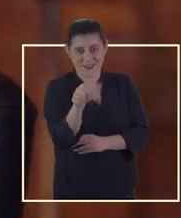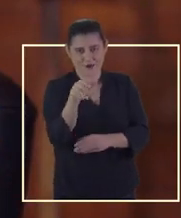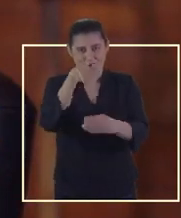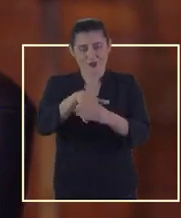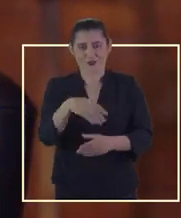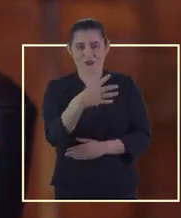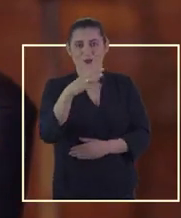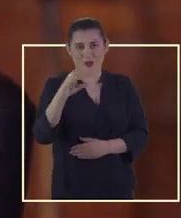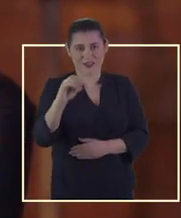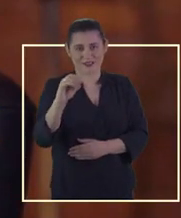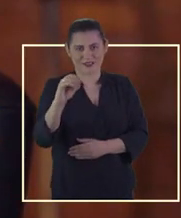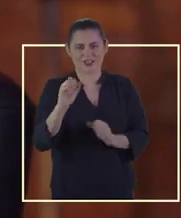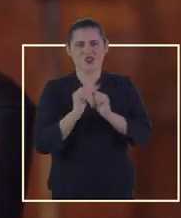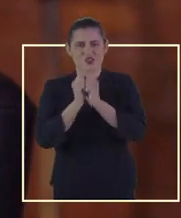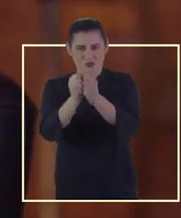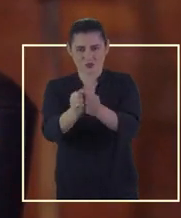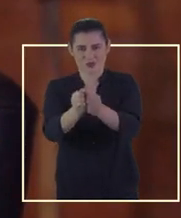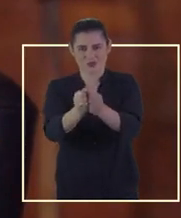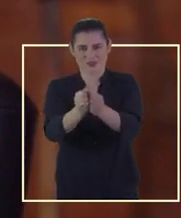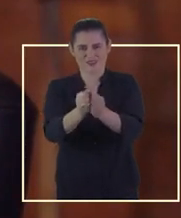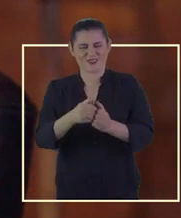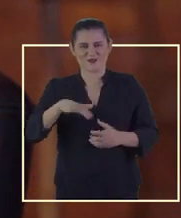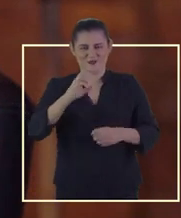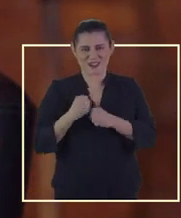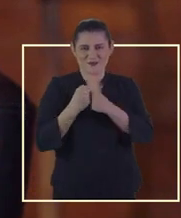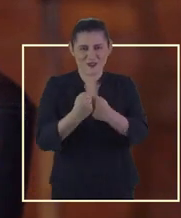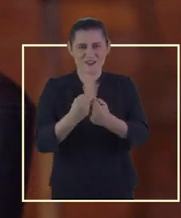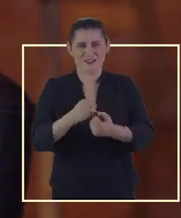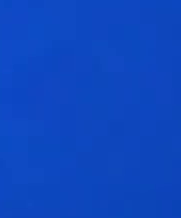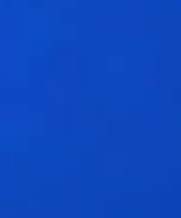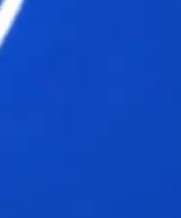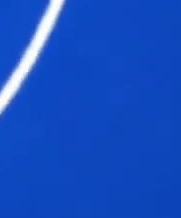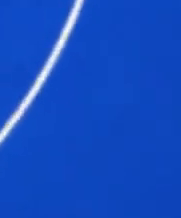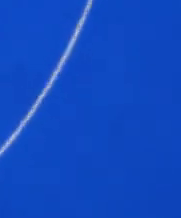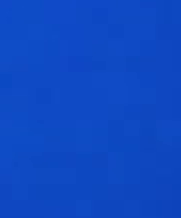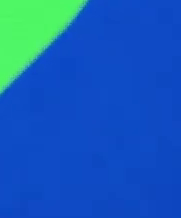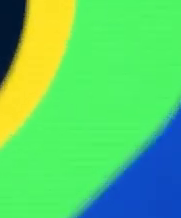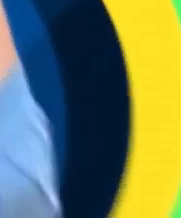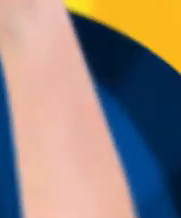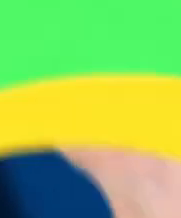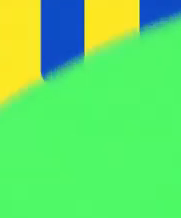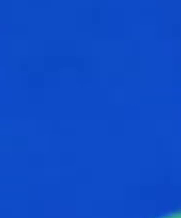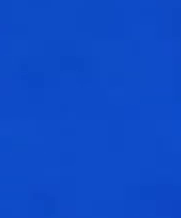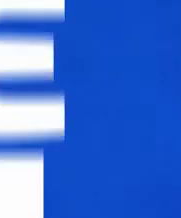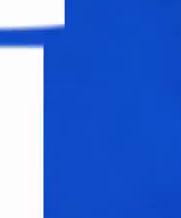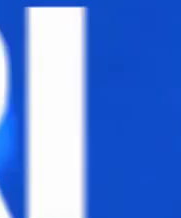você. Vote 40! Juntos, somos mais fortes! Juntos,